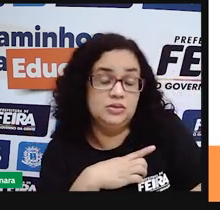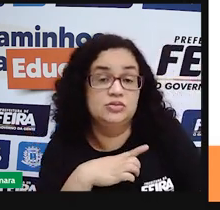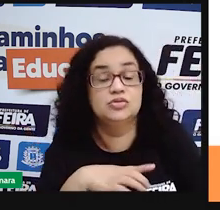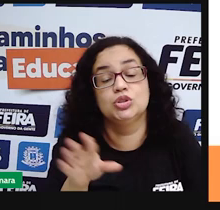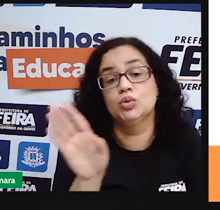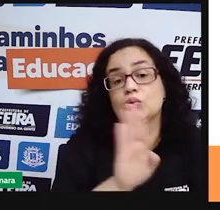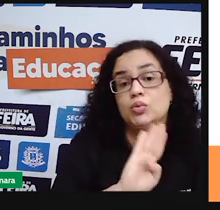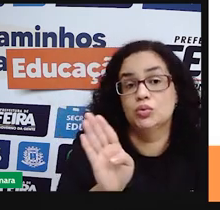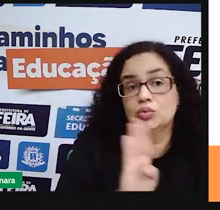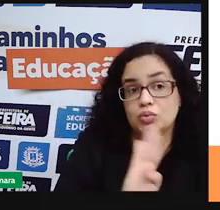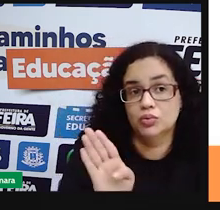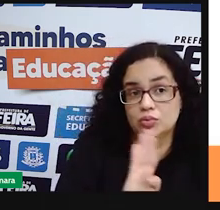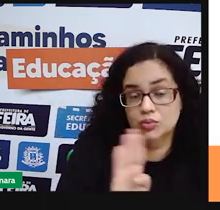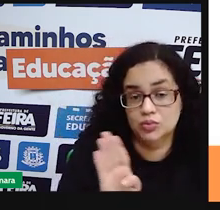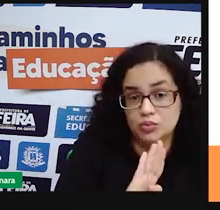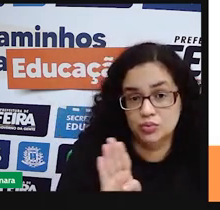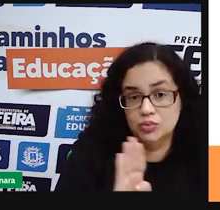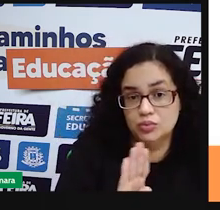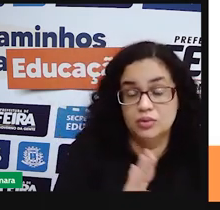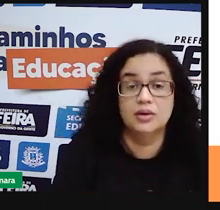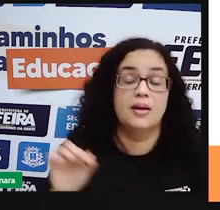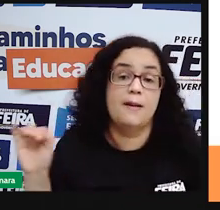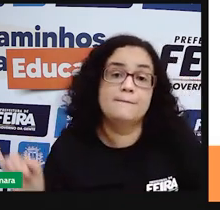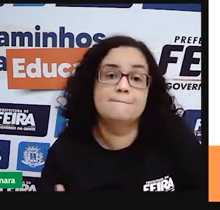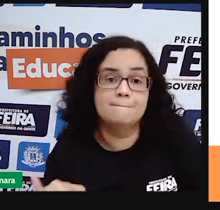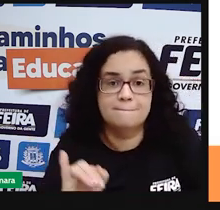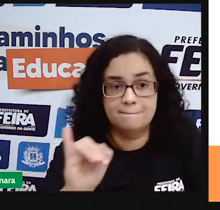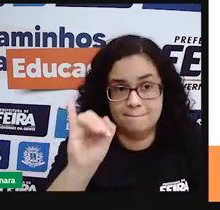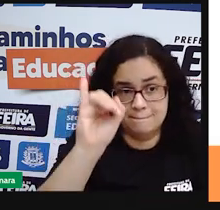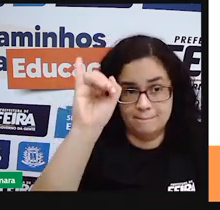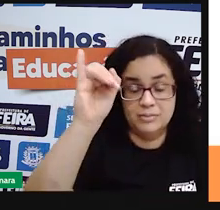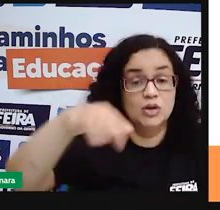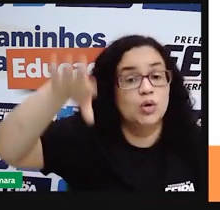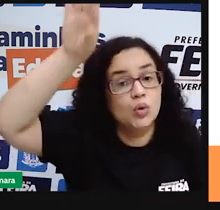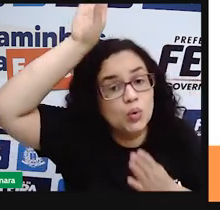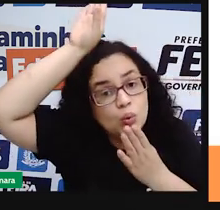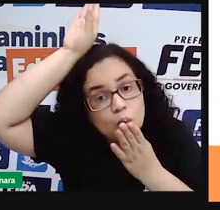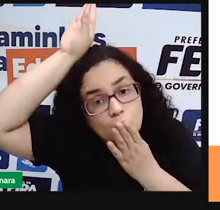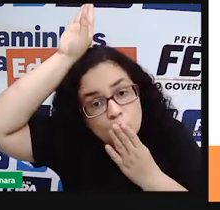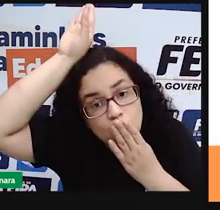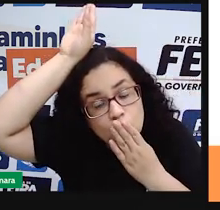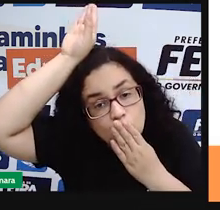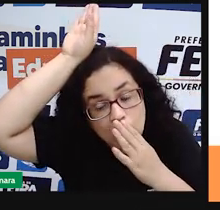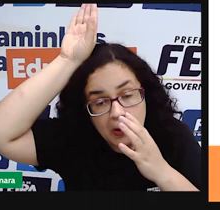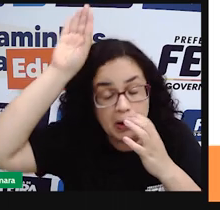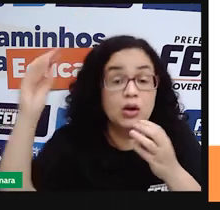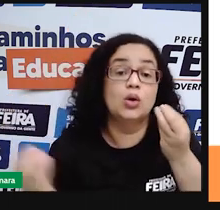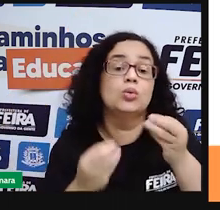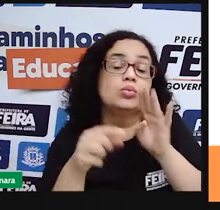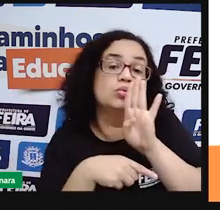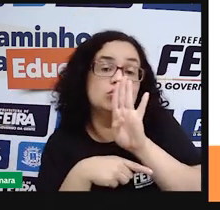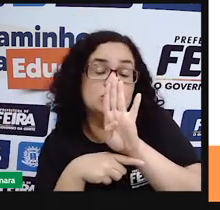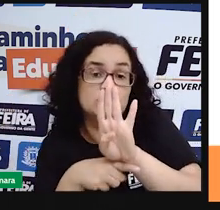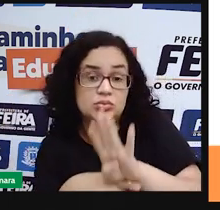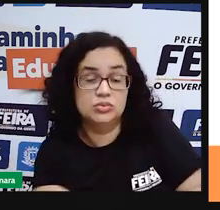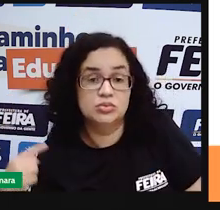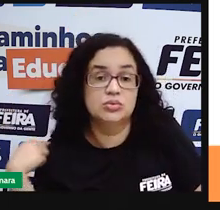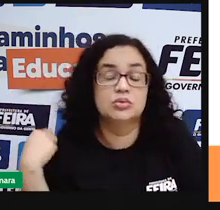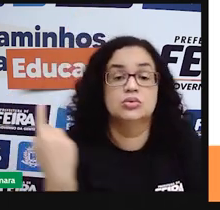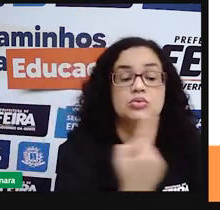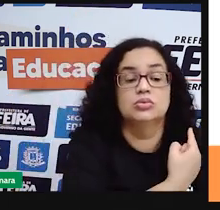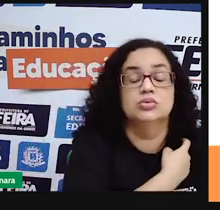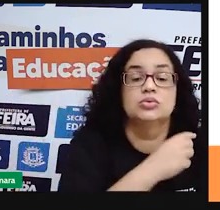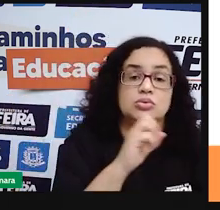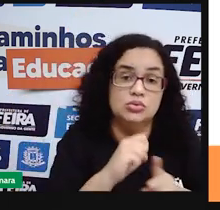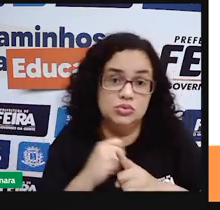sobre a importância dos indígenas o quanto eles constituem a nossa sociedade